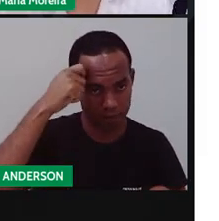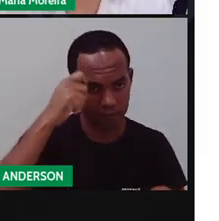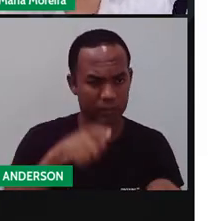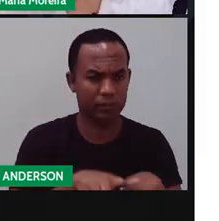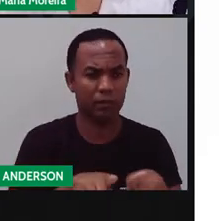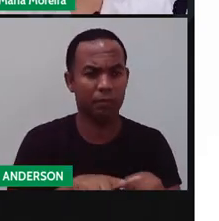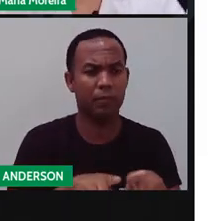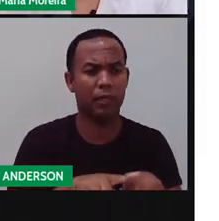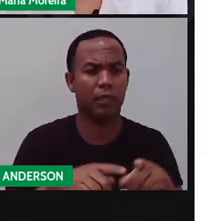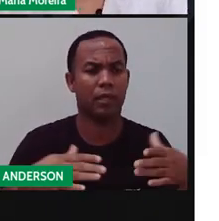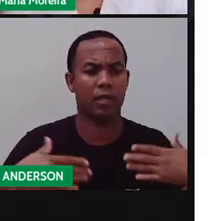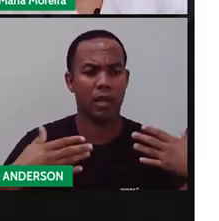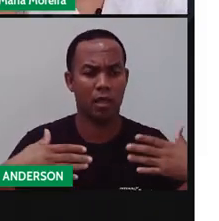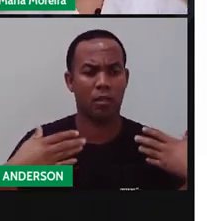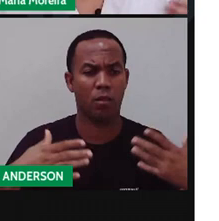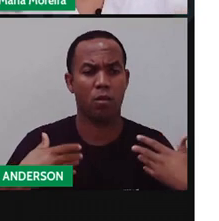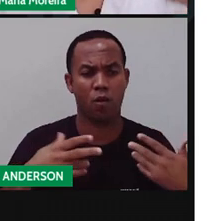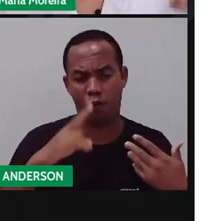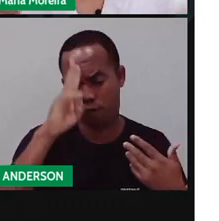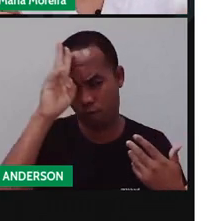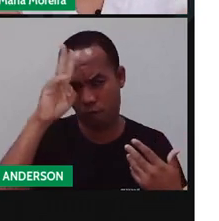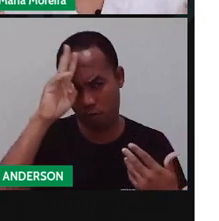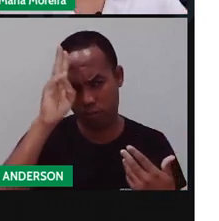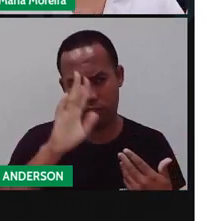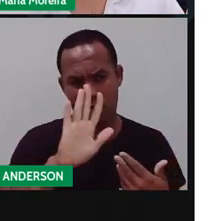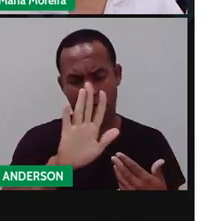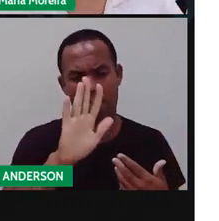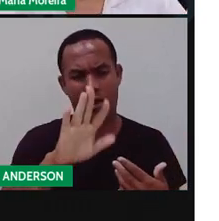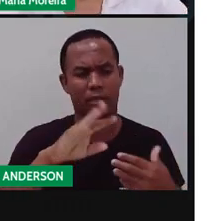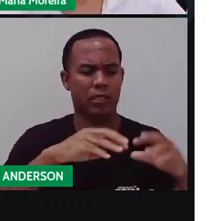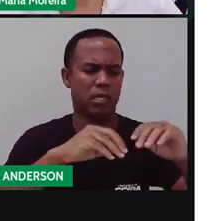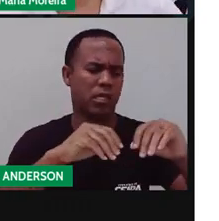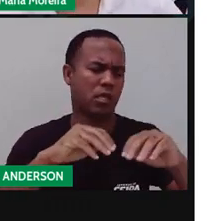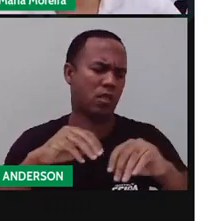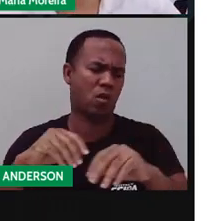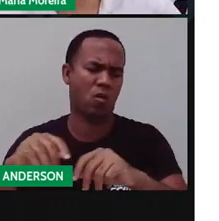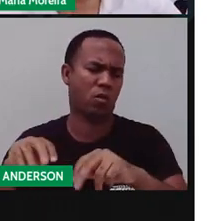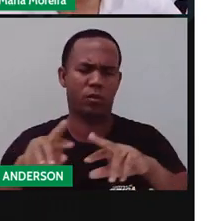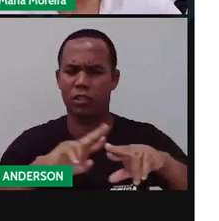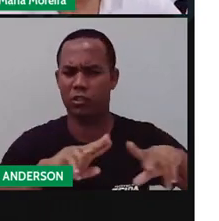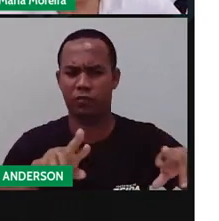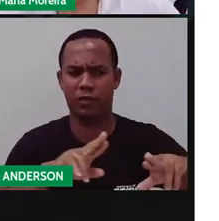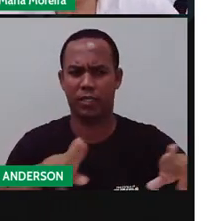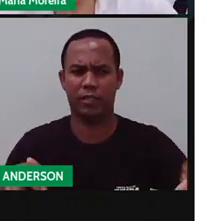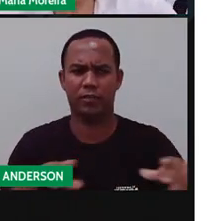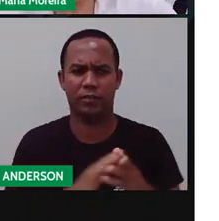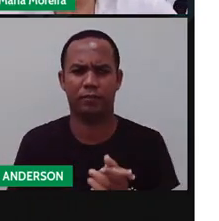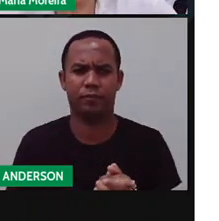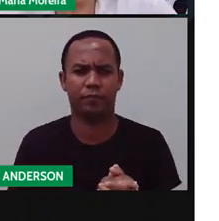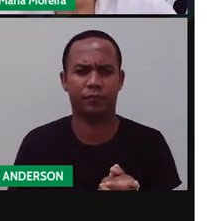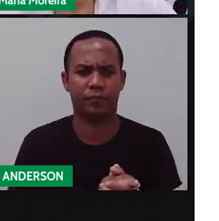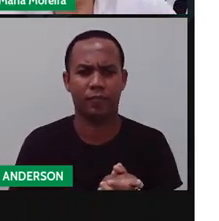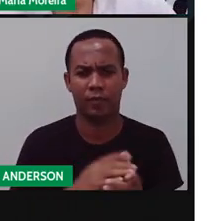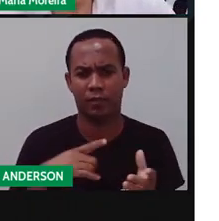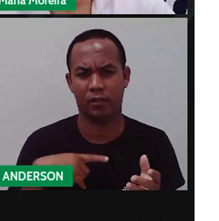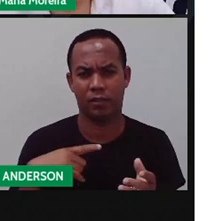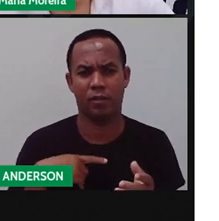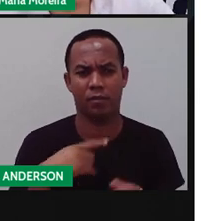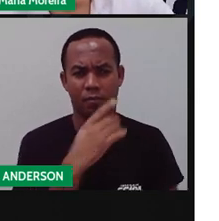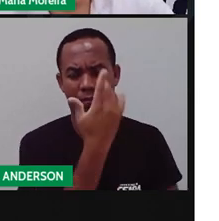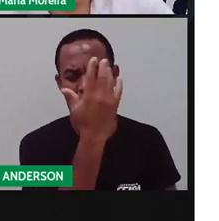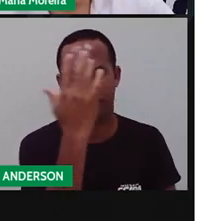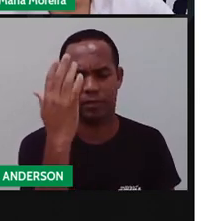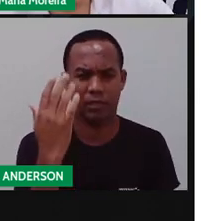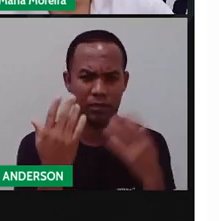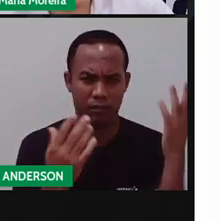calor, porém, são climas o quê? Diferentes, tá? Então, nem todas as plantas utilizadas